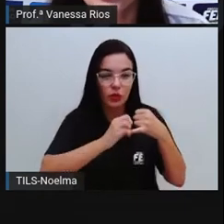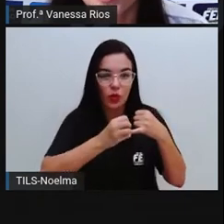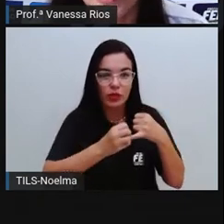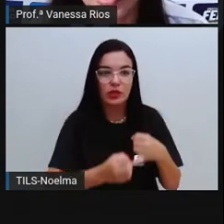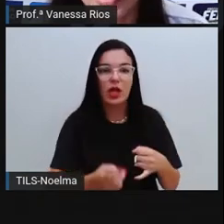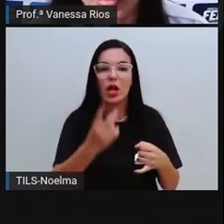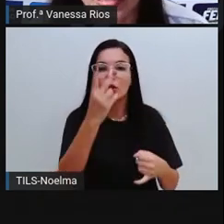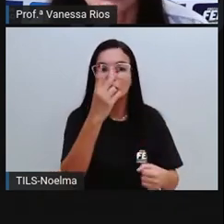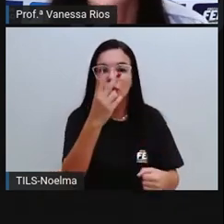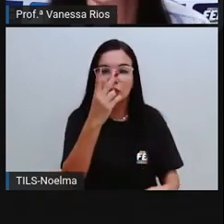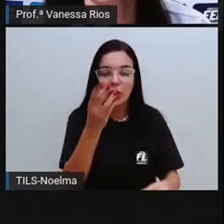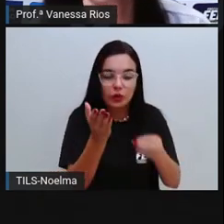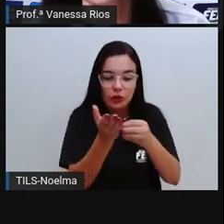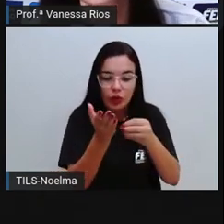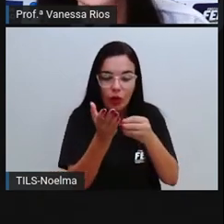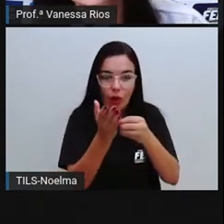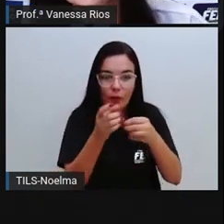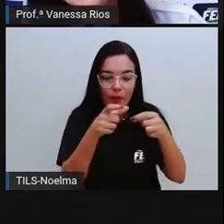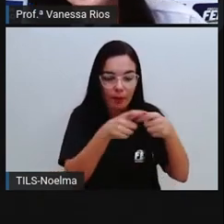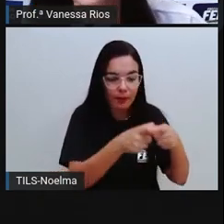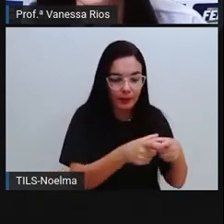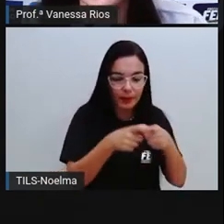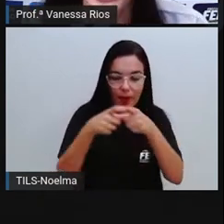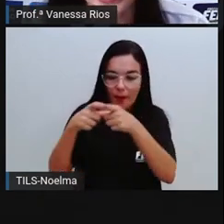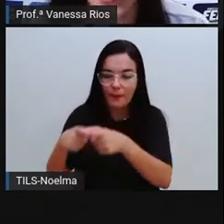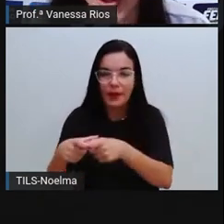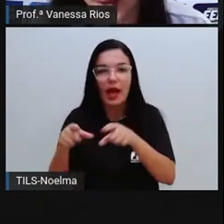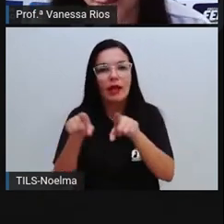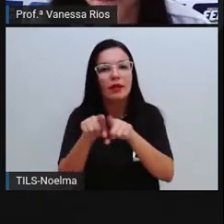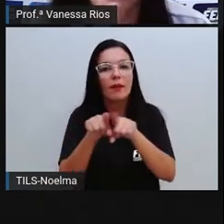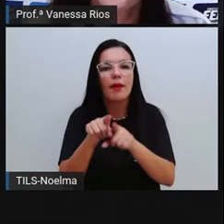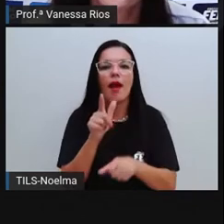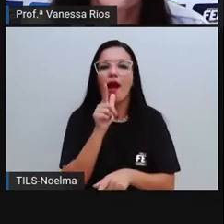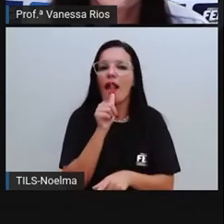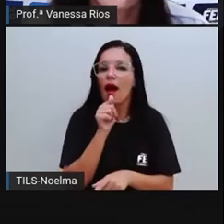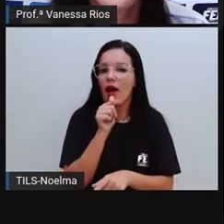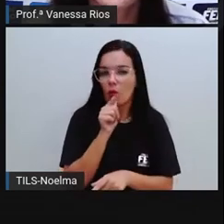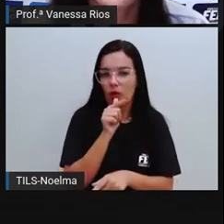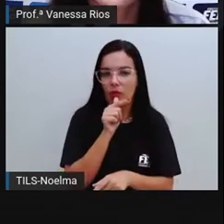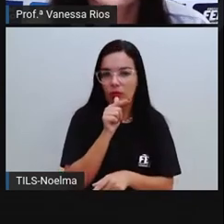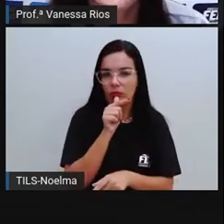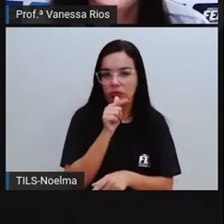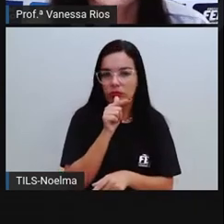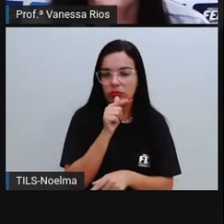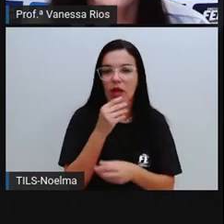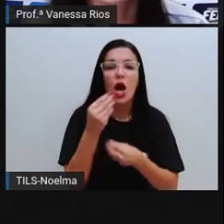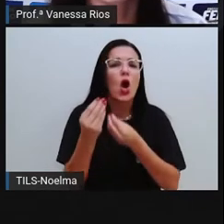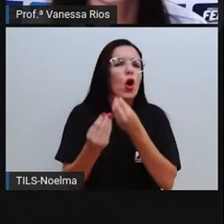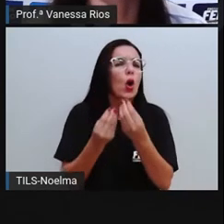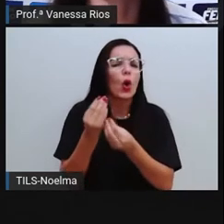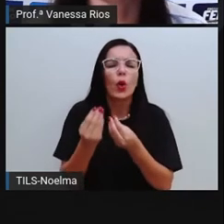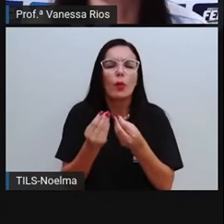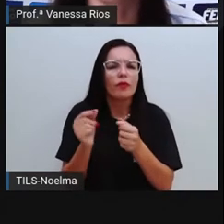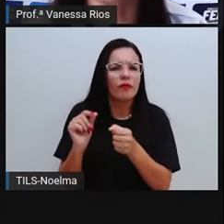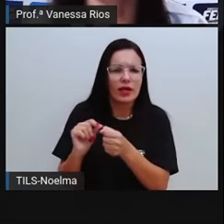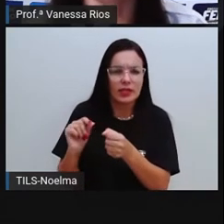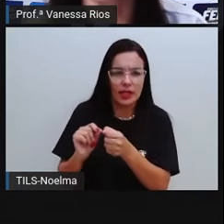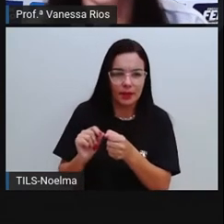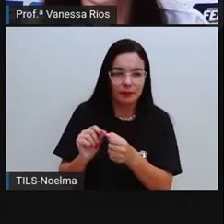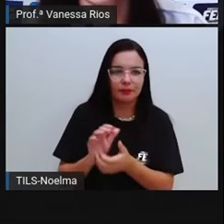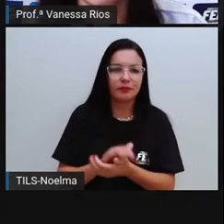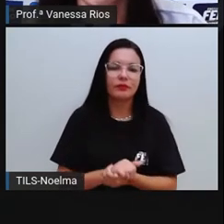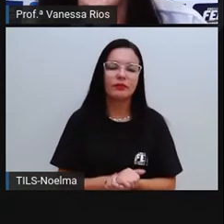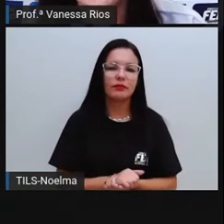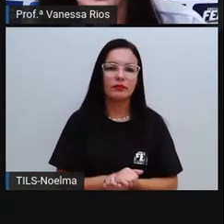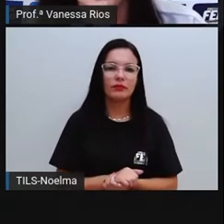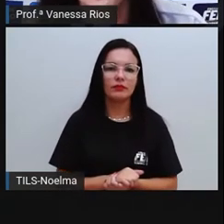potinhos pequenos e vai precisar também de água. E aí, qual é o procedimento? O que é que você